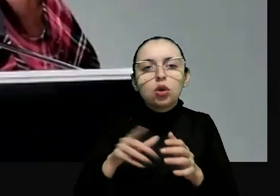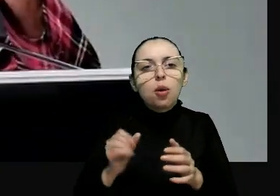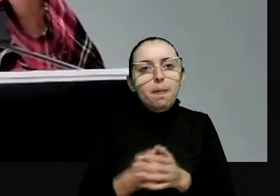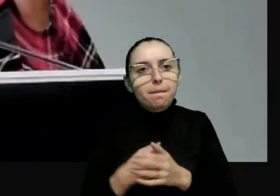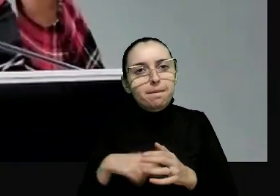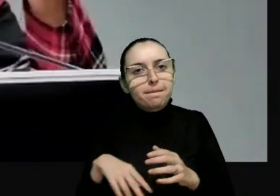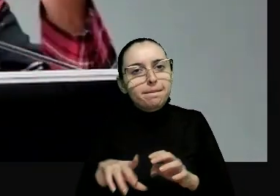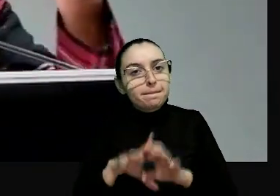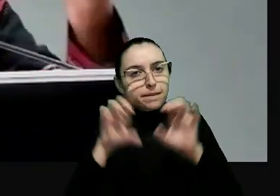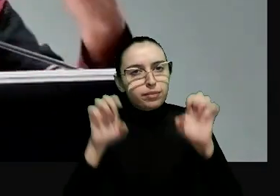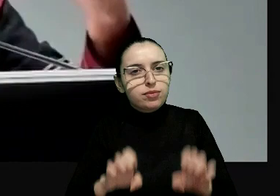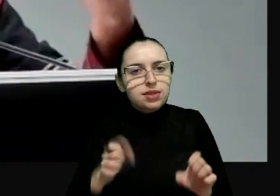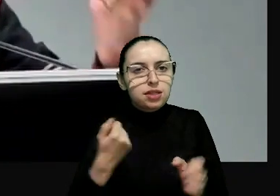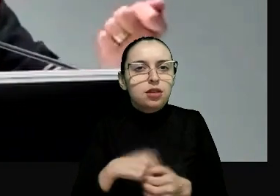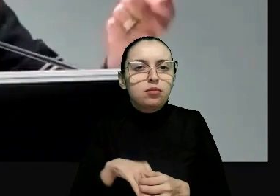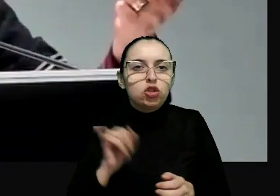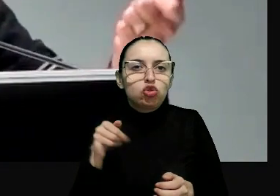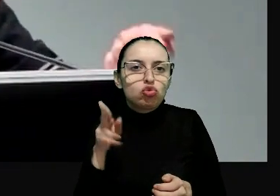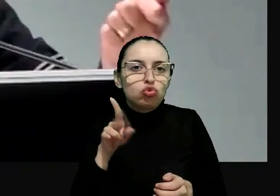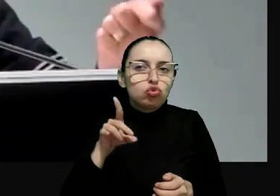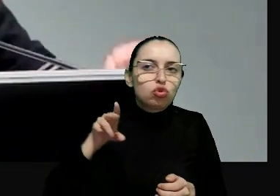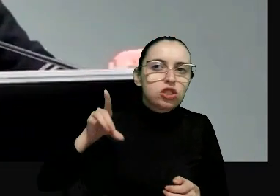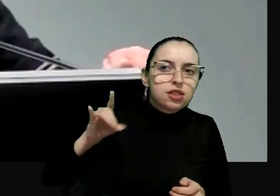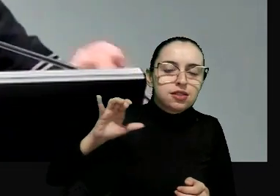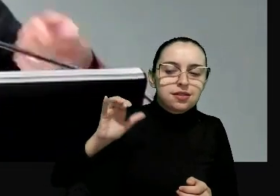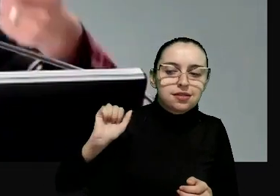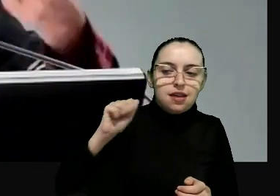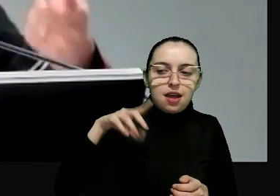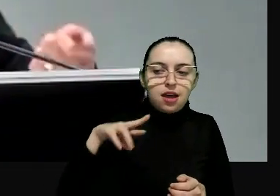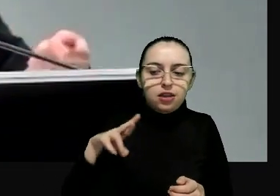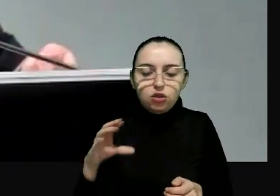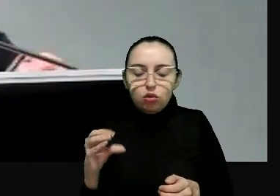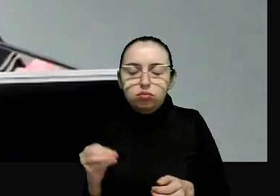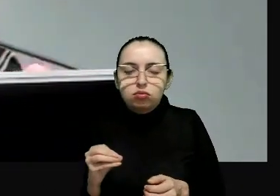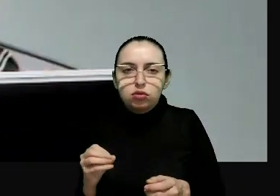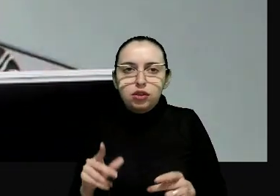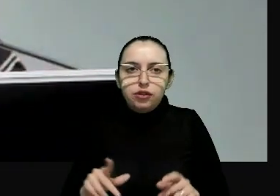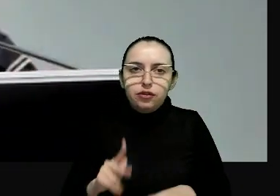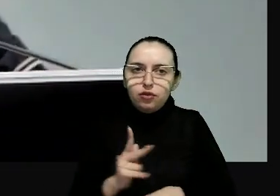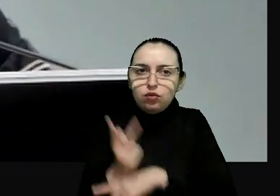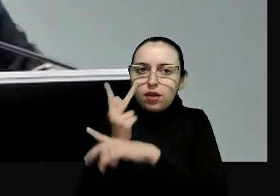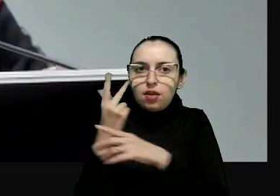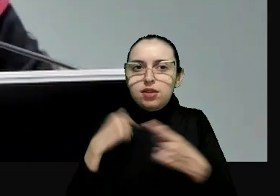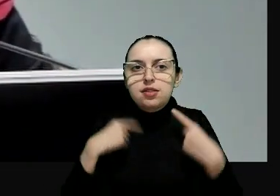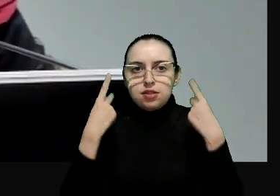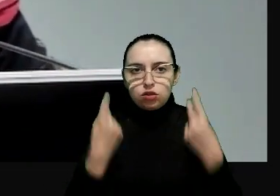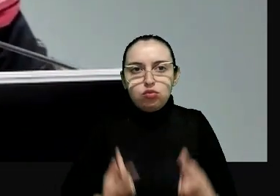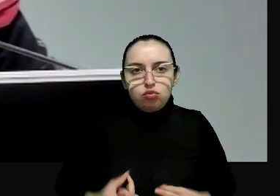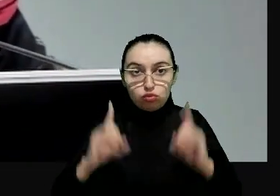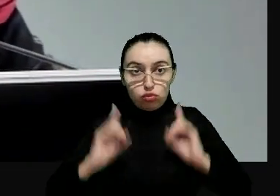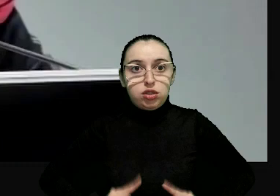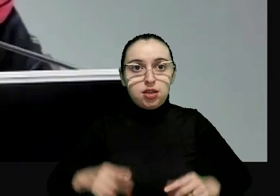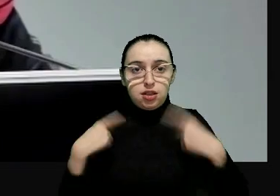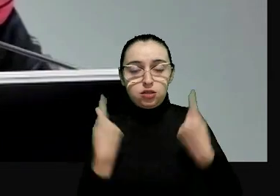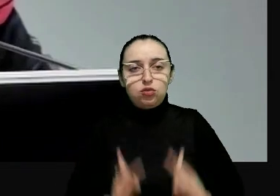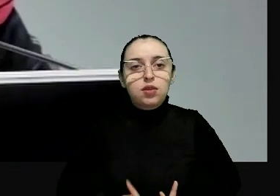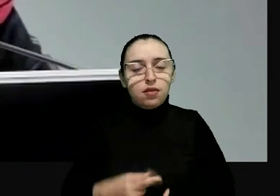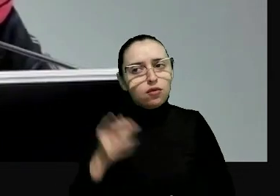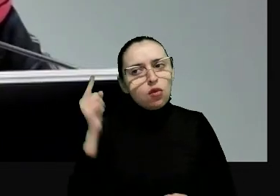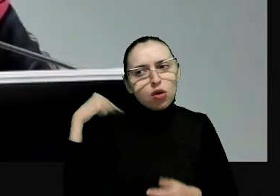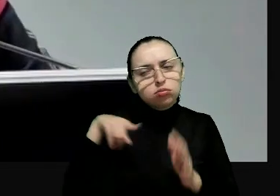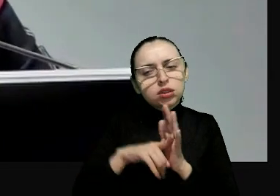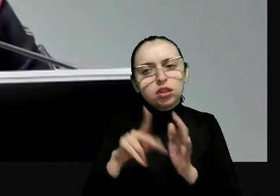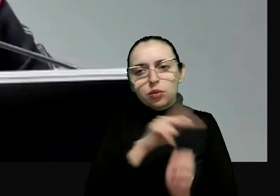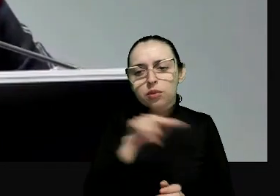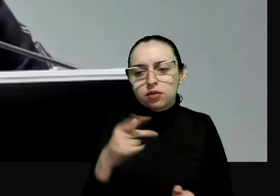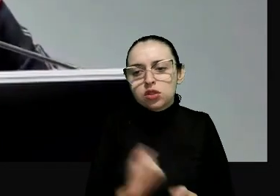Poder Judiciário para fortalecer a cultura de direitos humanos. E, mais uma vez, voltando ao professor Armin, quando ele